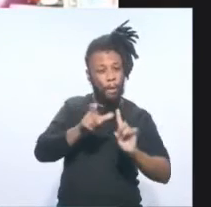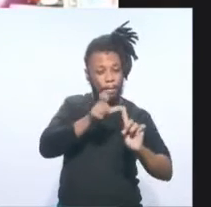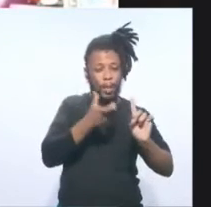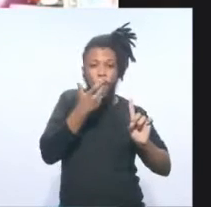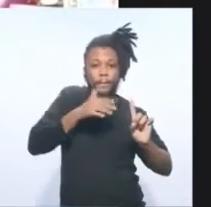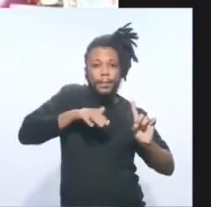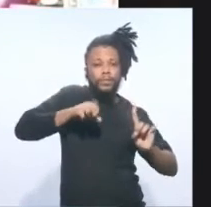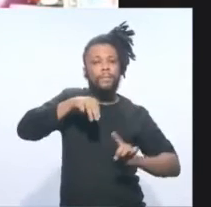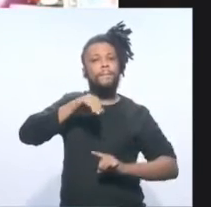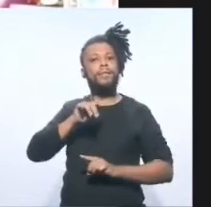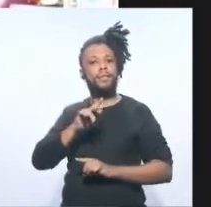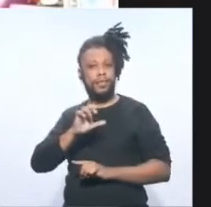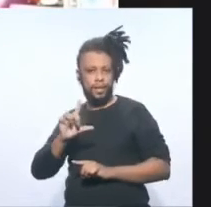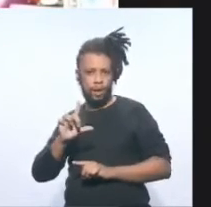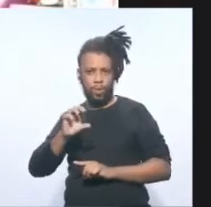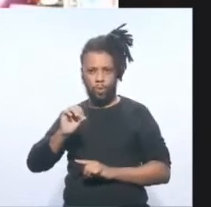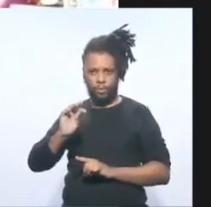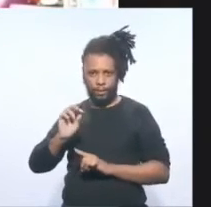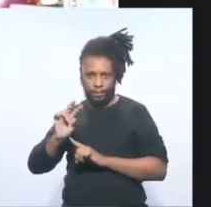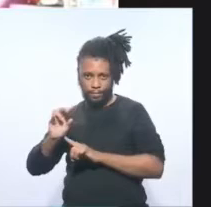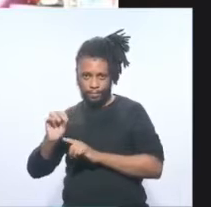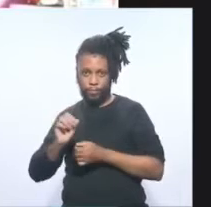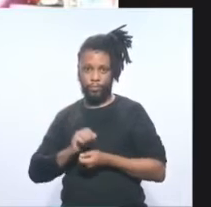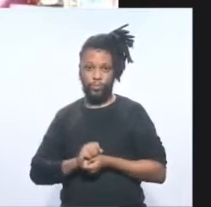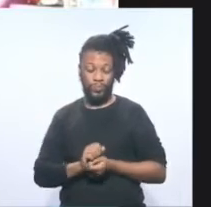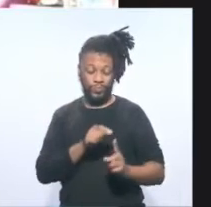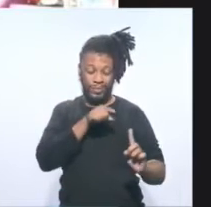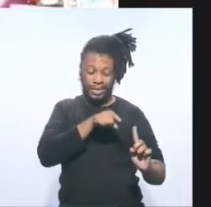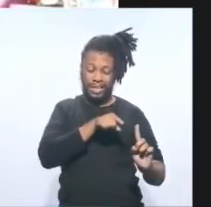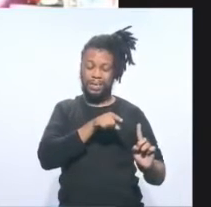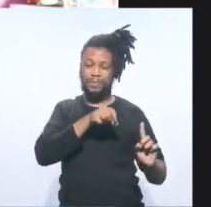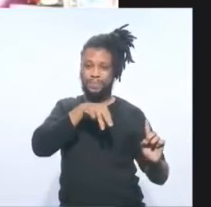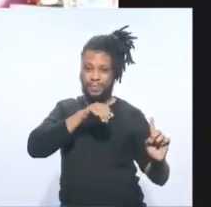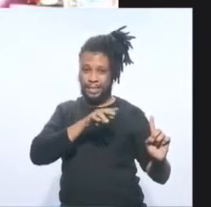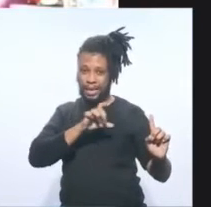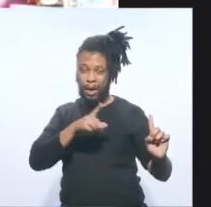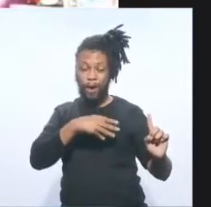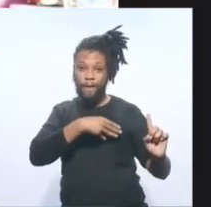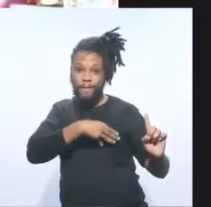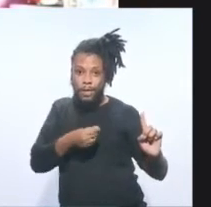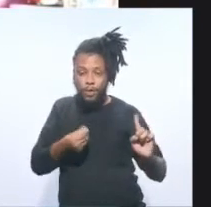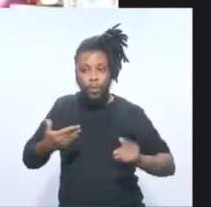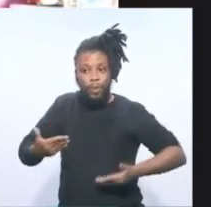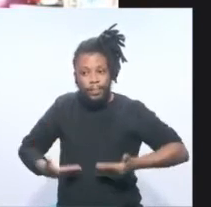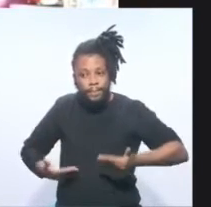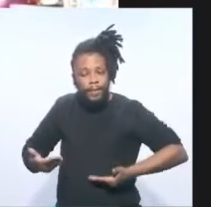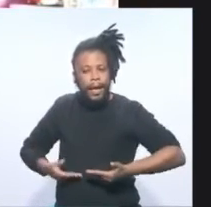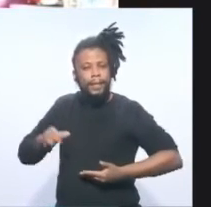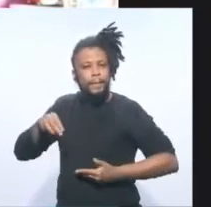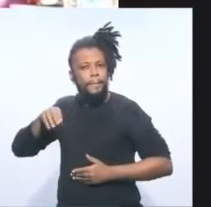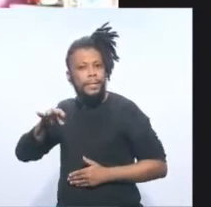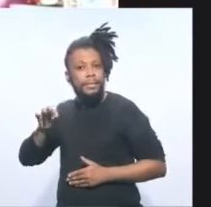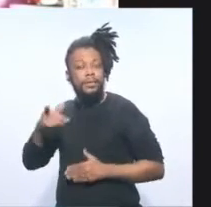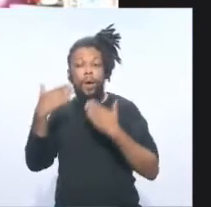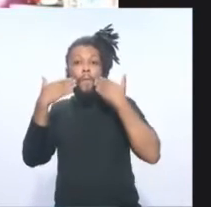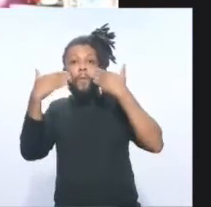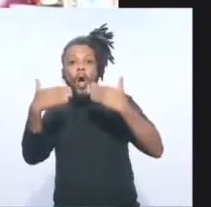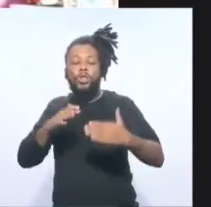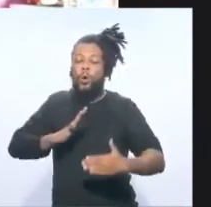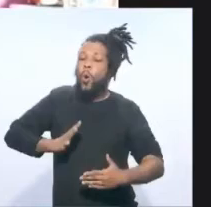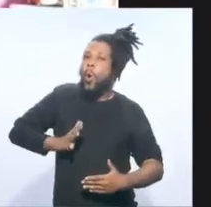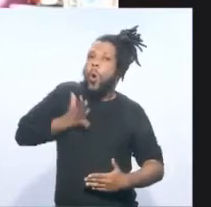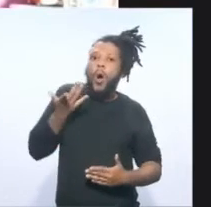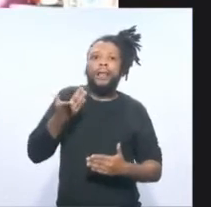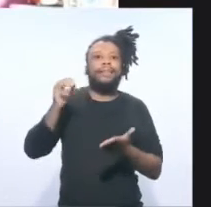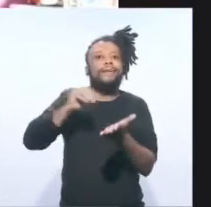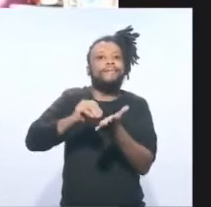O caso de Miguel, filho da empregada doméstica Mirtes, revela o horror da injustiça de classes no